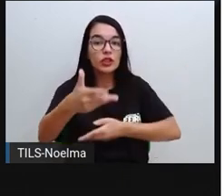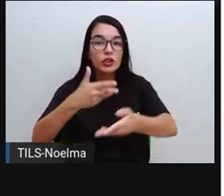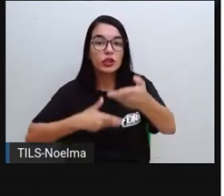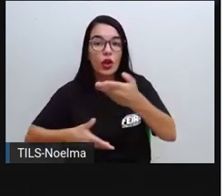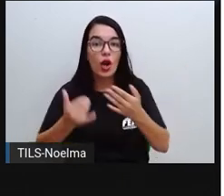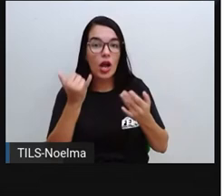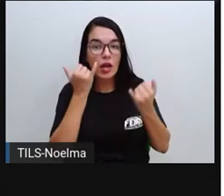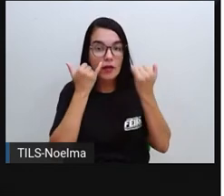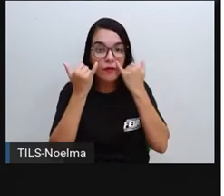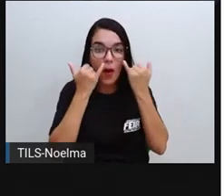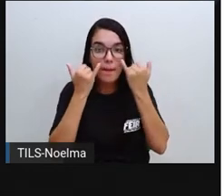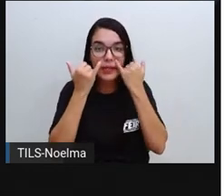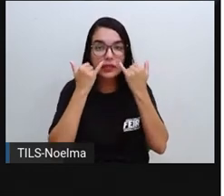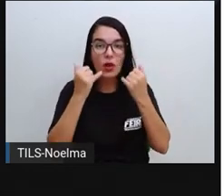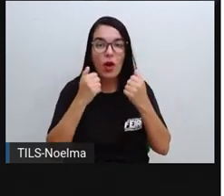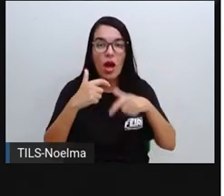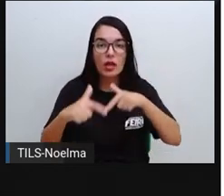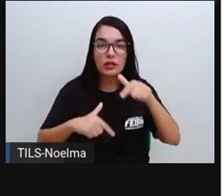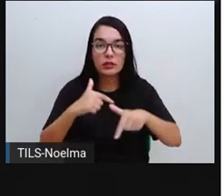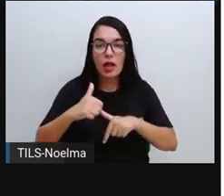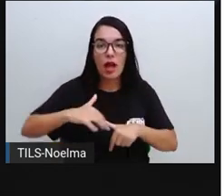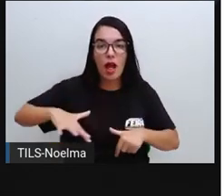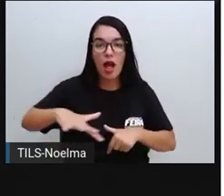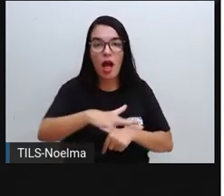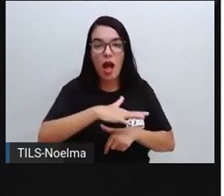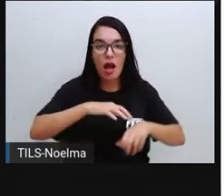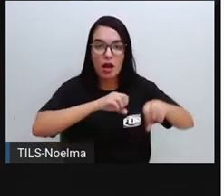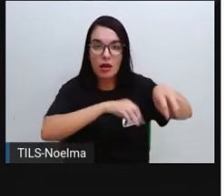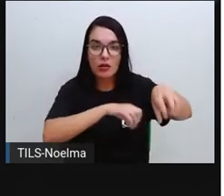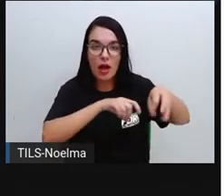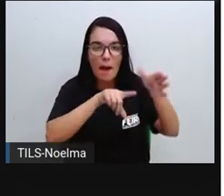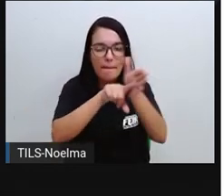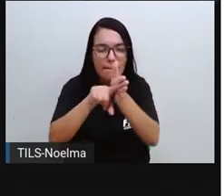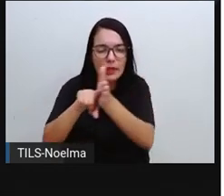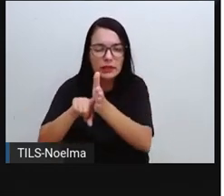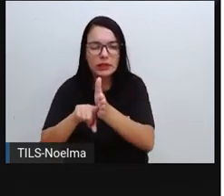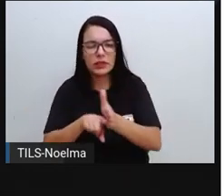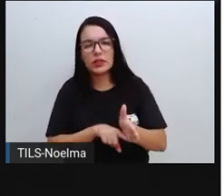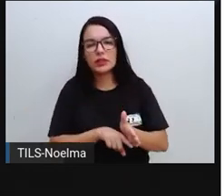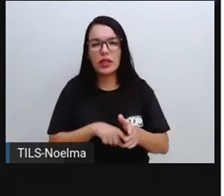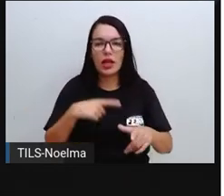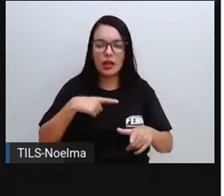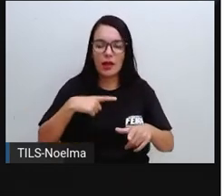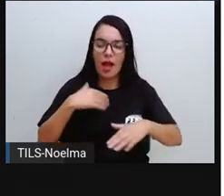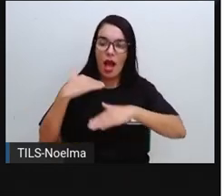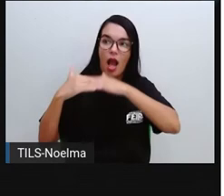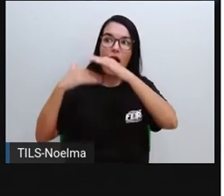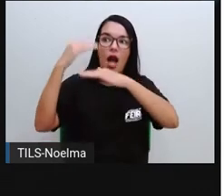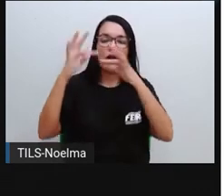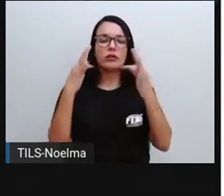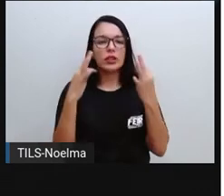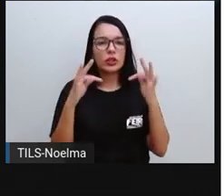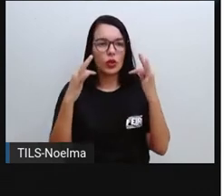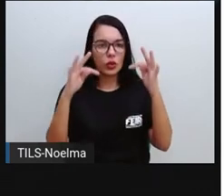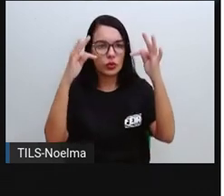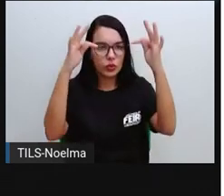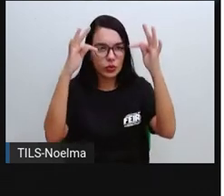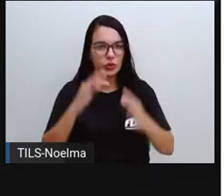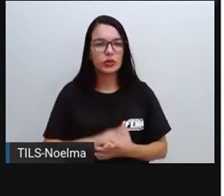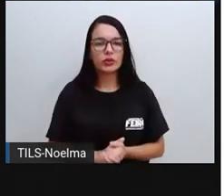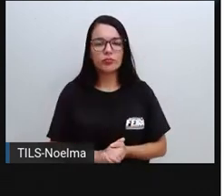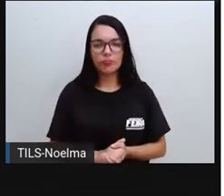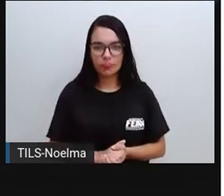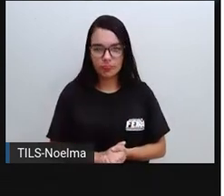informações, as atividades da área da educação, pesquisa e desenvolvimento, bem como a alta tecnologia, os próprios